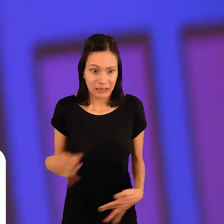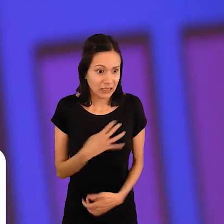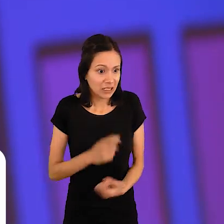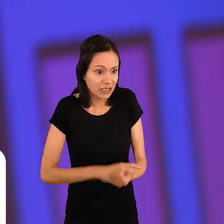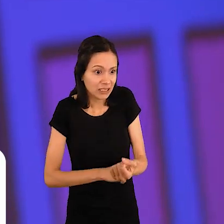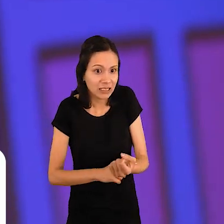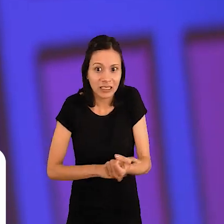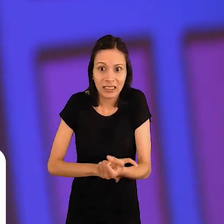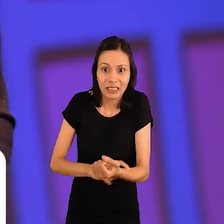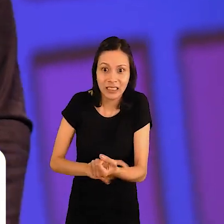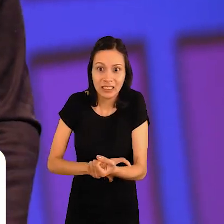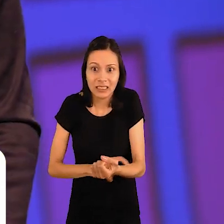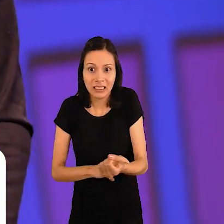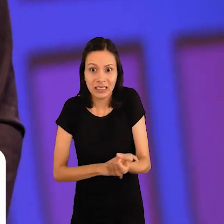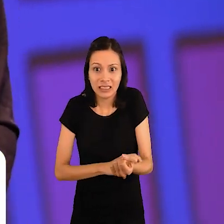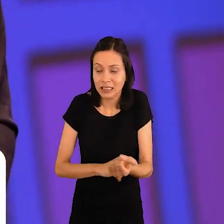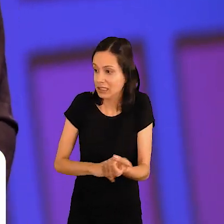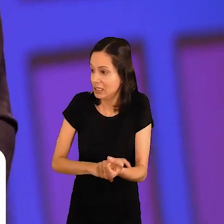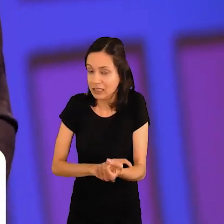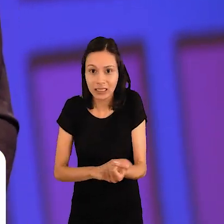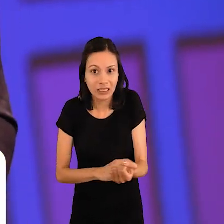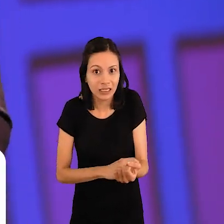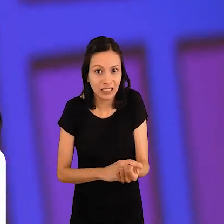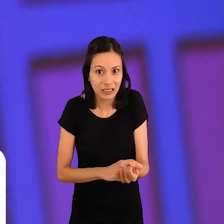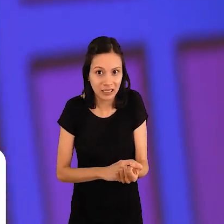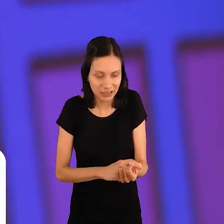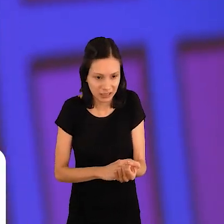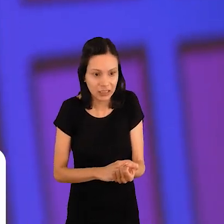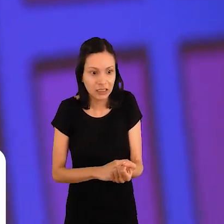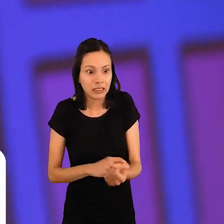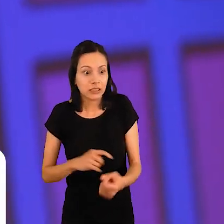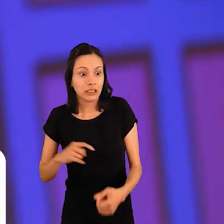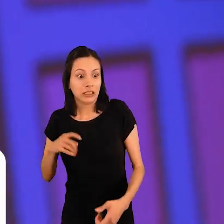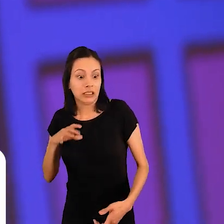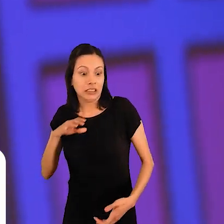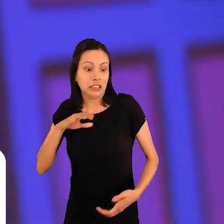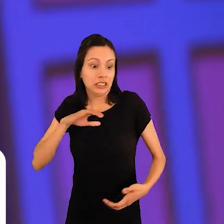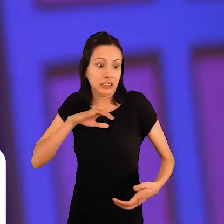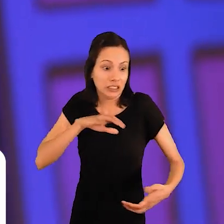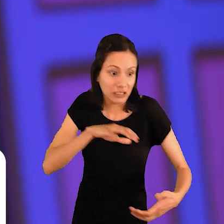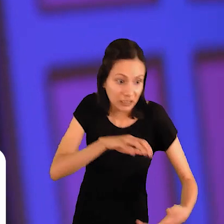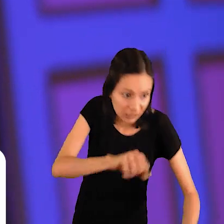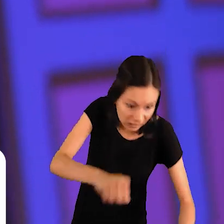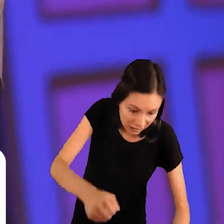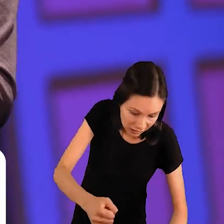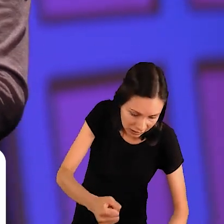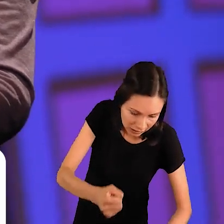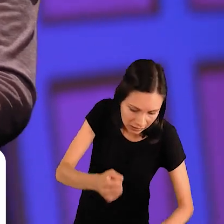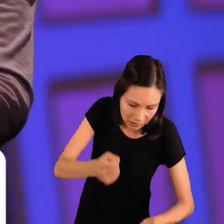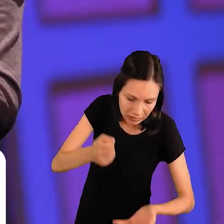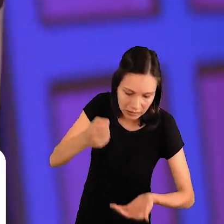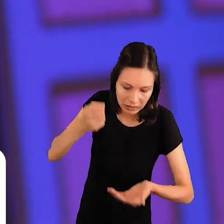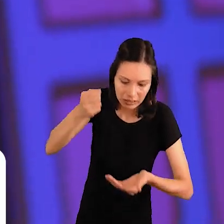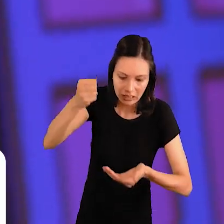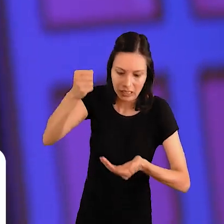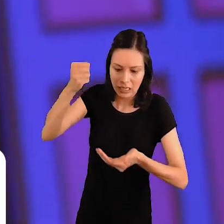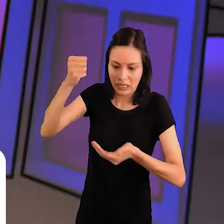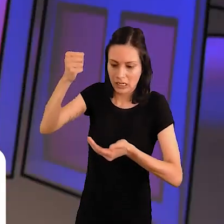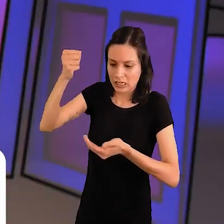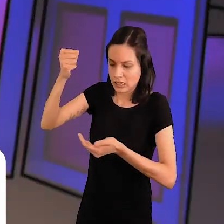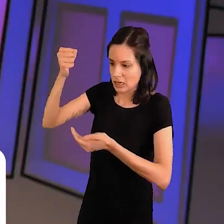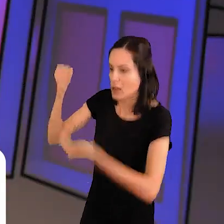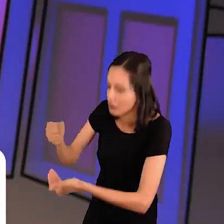muito. Mas, mesmo assim, ele foi. Pegou a cumbuca. O cozinheiro pegou a concha